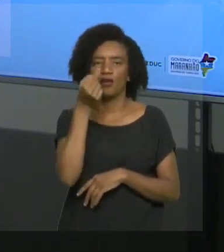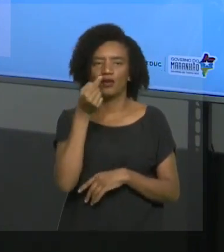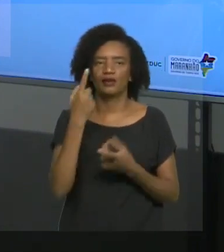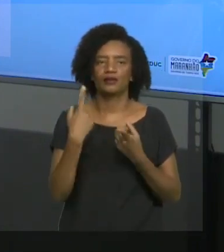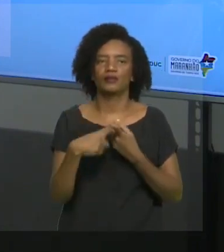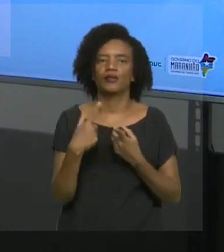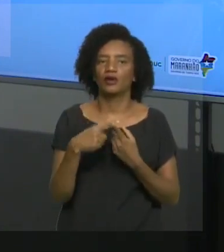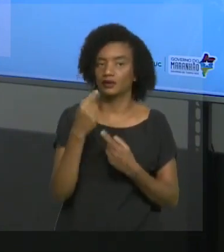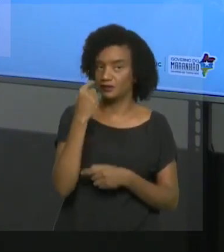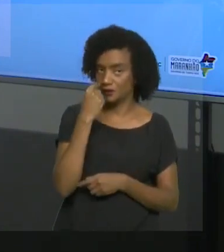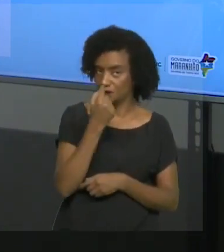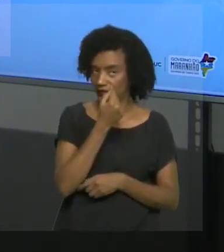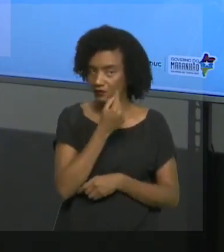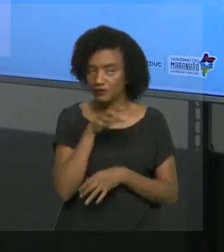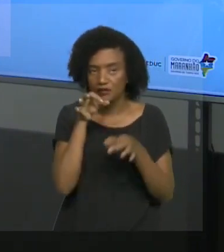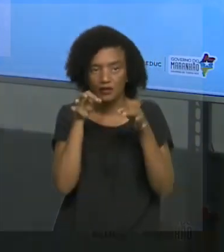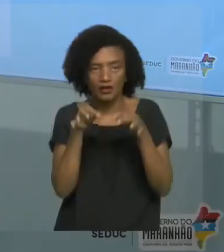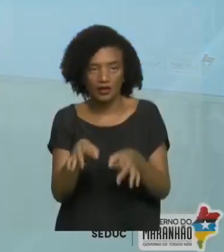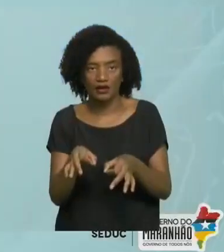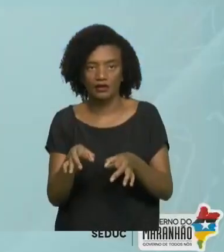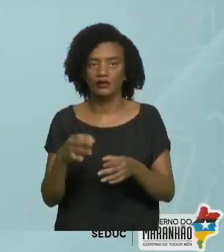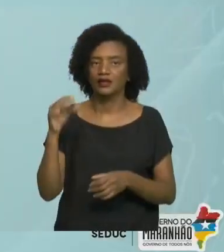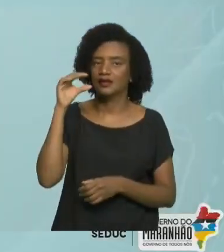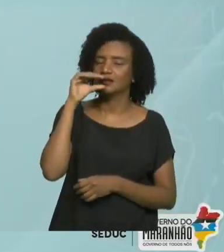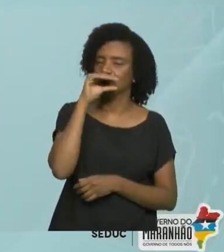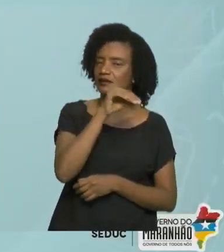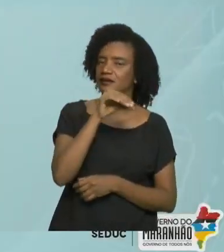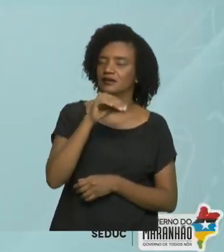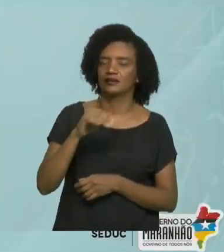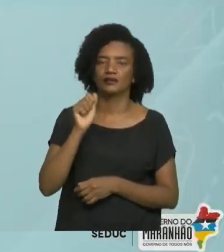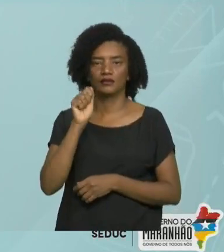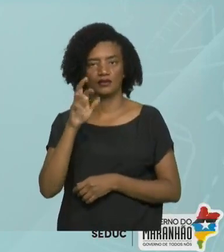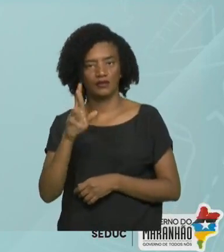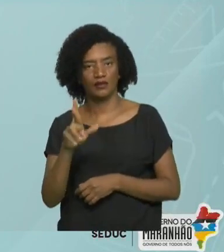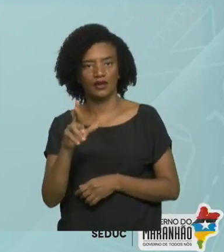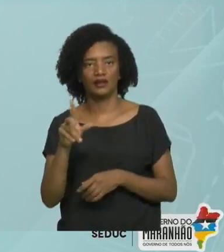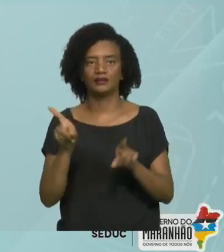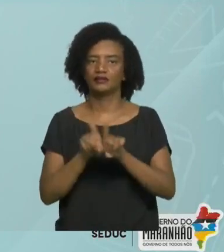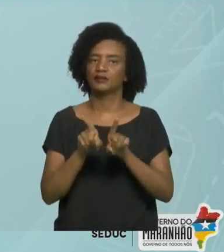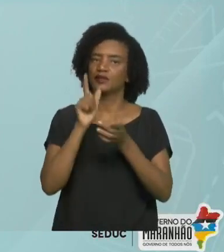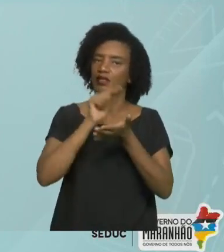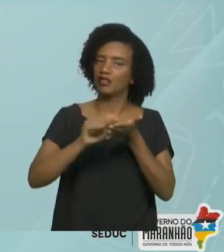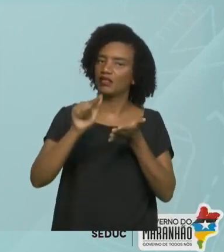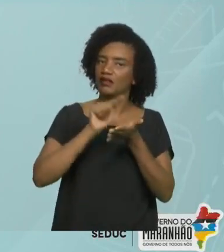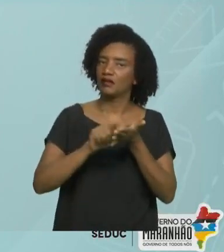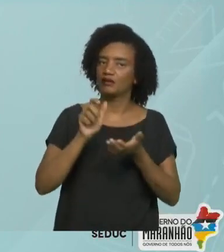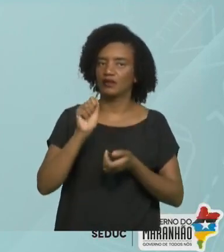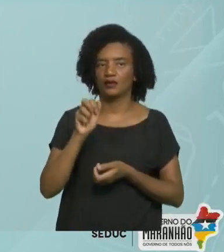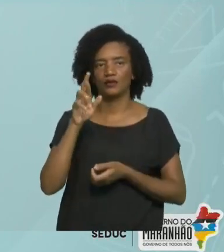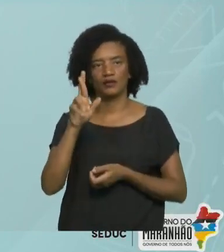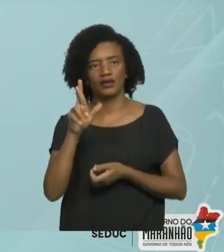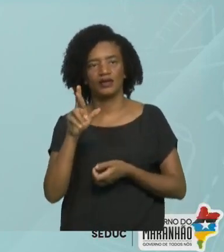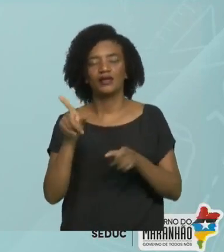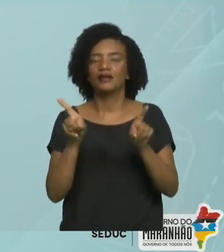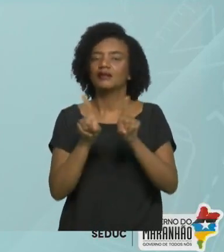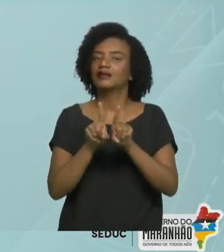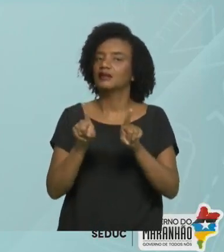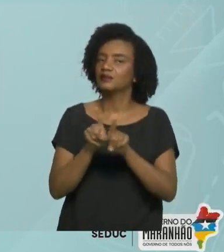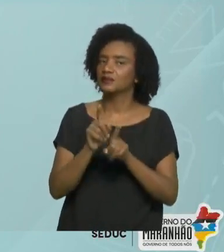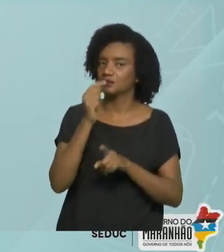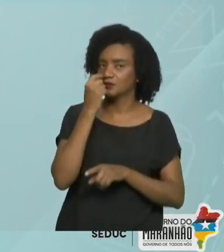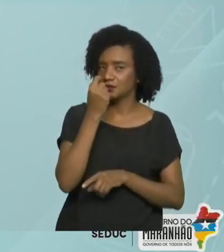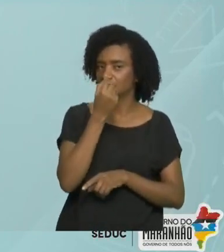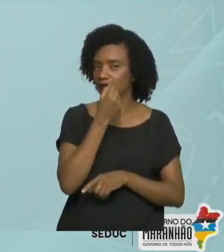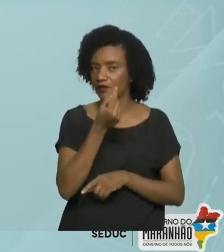Lembrando que na narina nós temos o gulbo olfatório. Para que serve o gulbo olfatório? Para poder perceber o odor de substâncias que estão